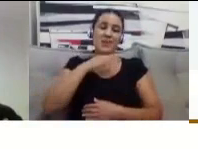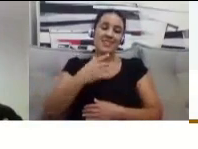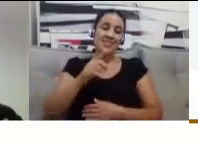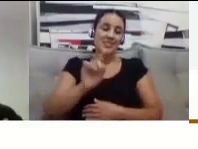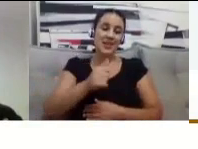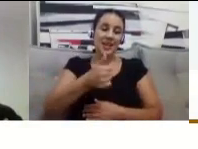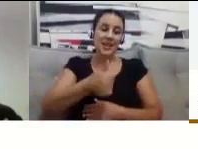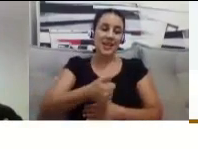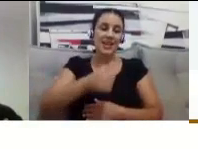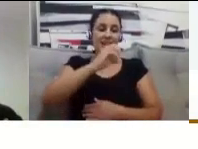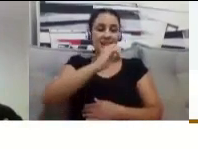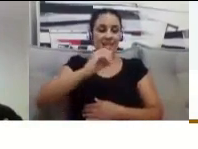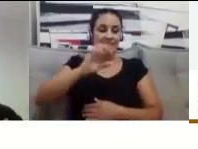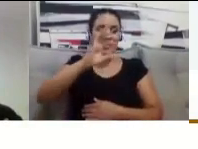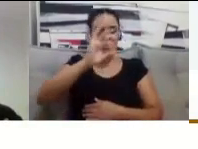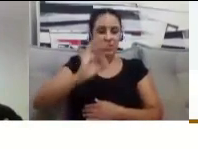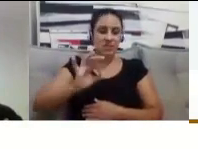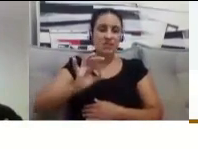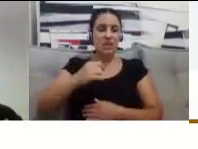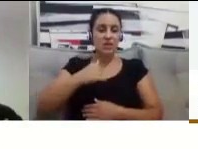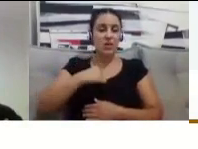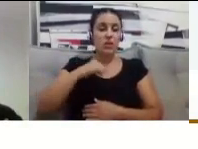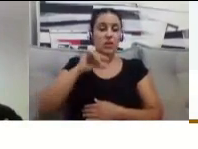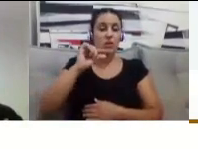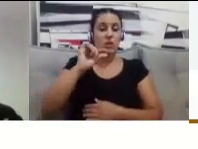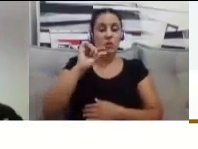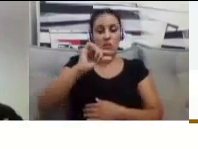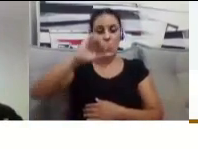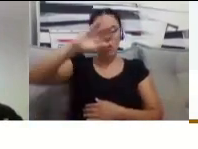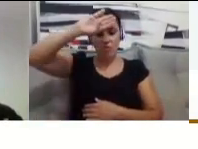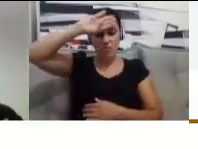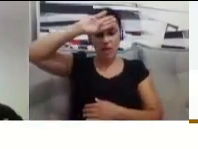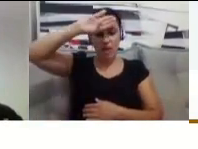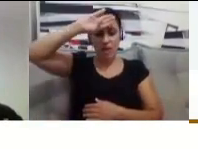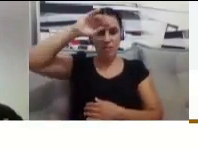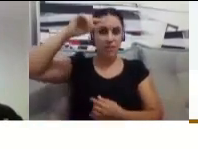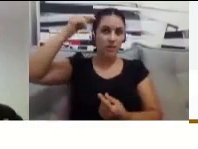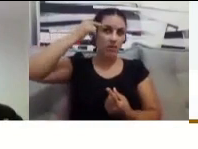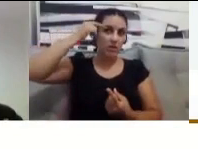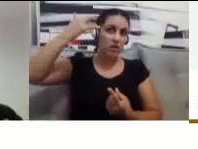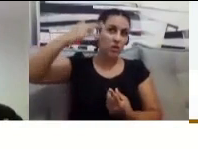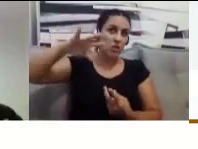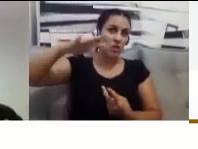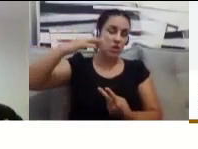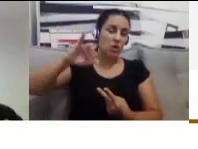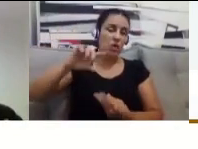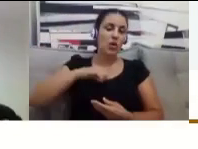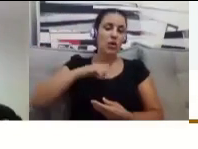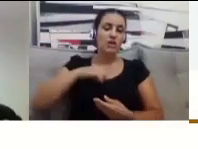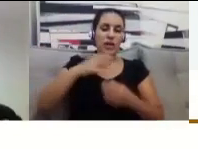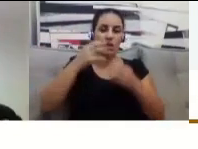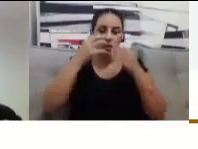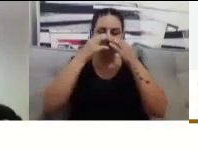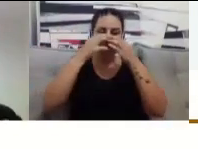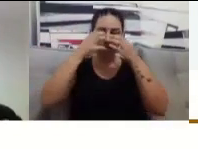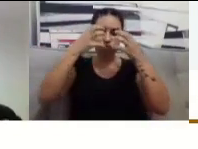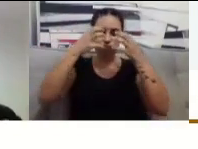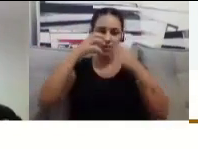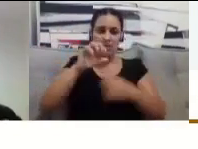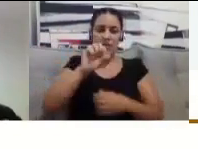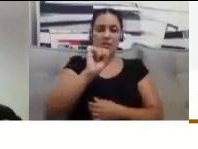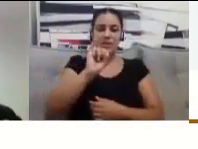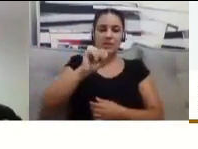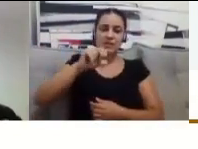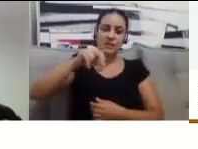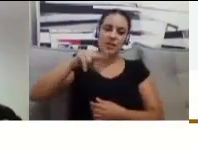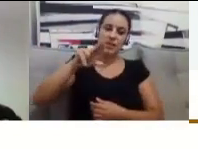baixo, assim, meio febril, dor de cabeça, uma sinusite me atacou, mas vai passar. Pode passar, por favor, o slide,